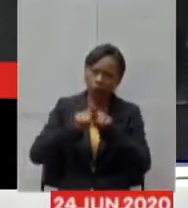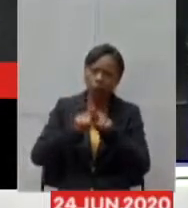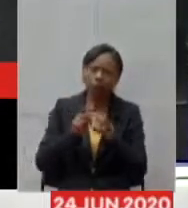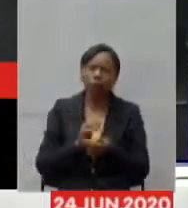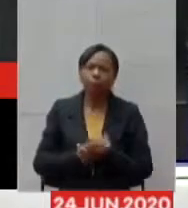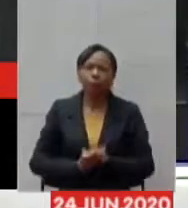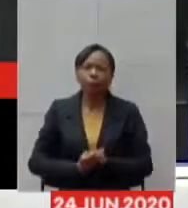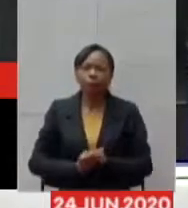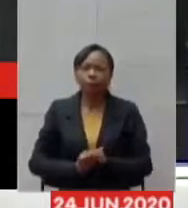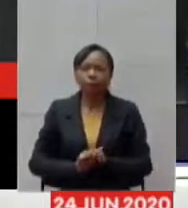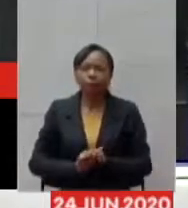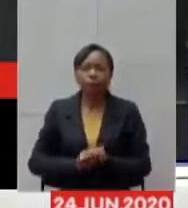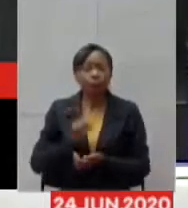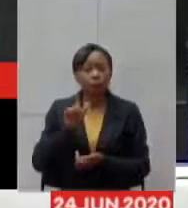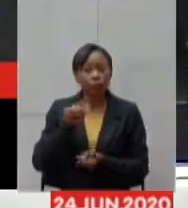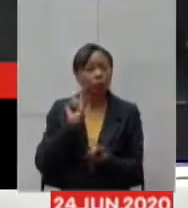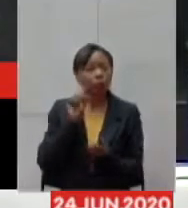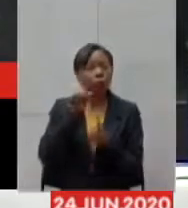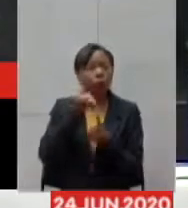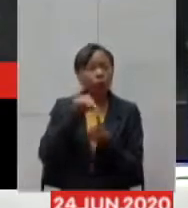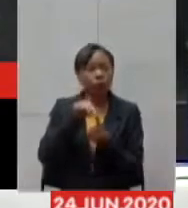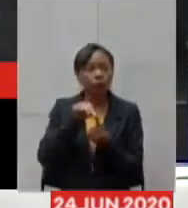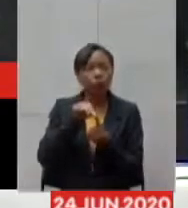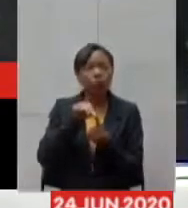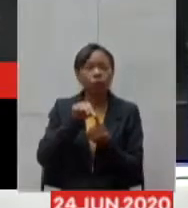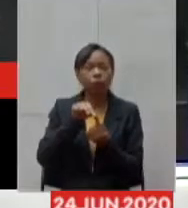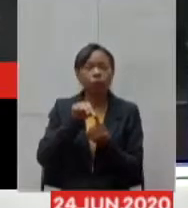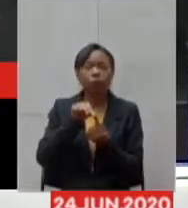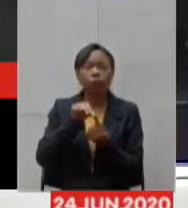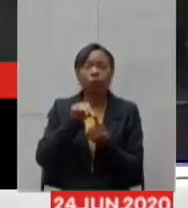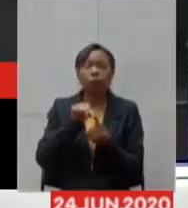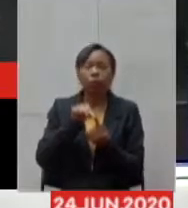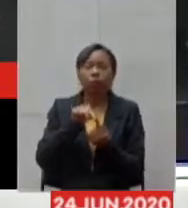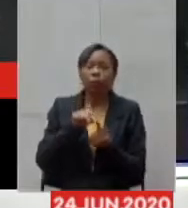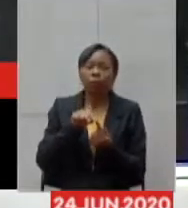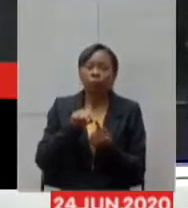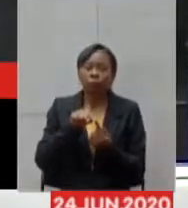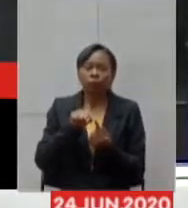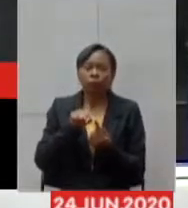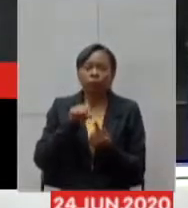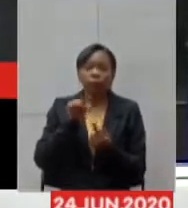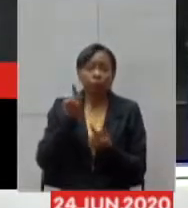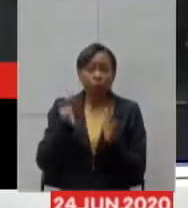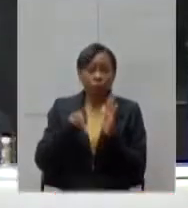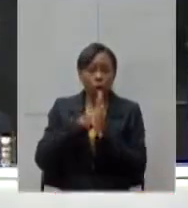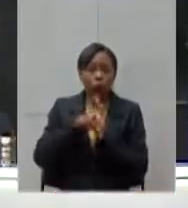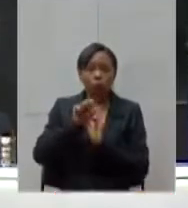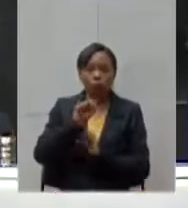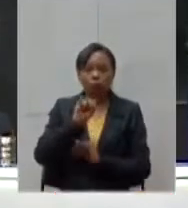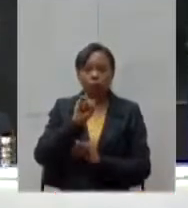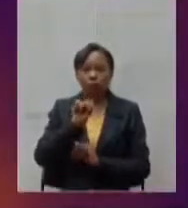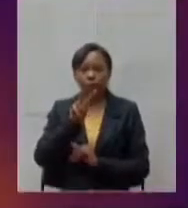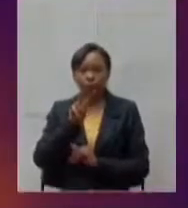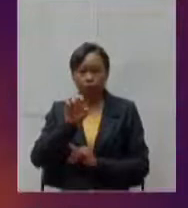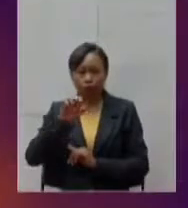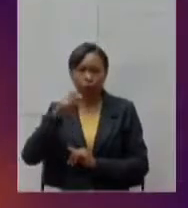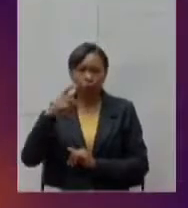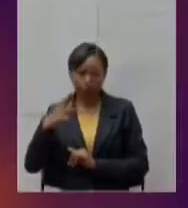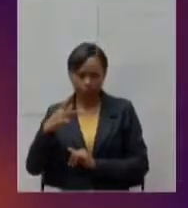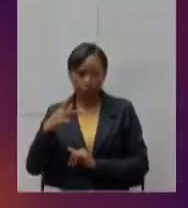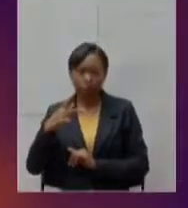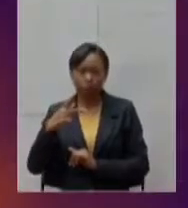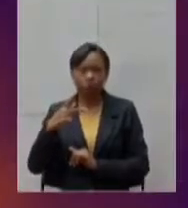SINAM. Isso é com o objetivo dos dados chegarem mais confiáveis no Estado. Temos também um plano de comunicação